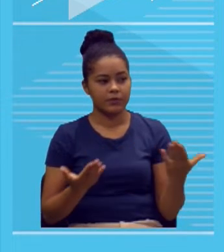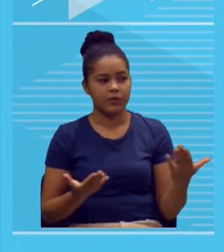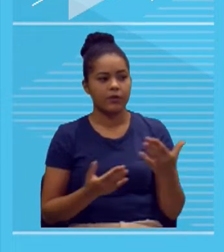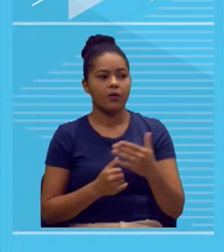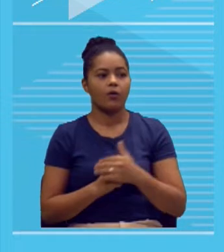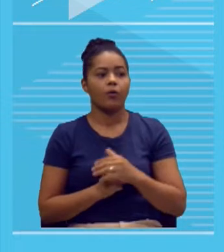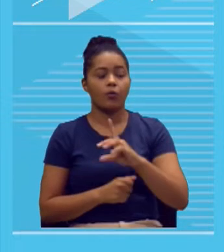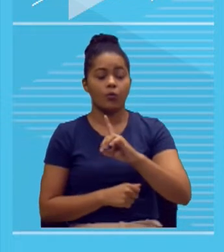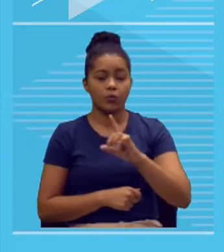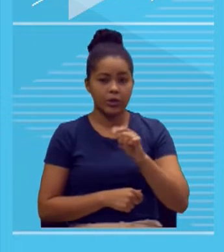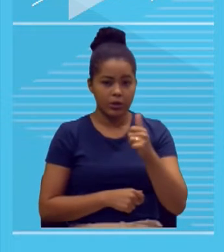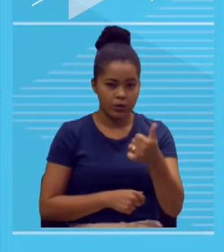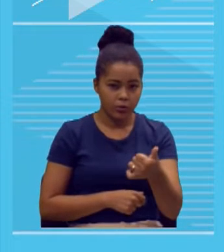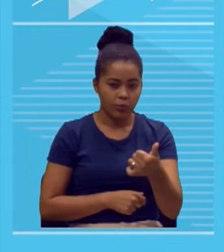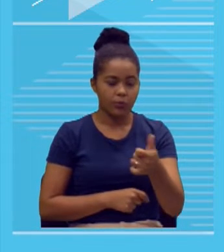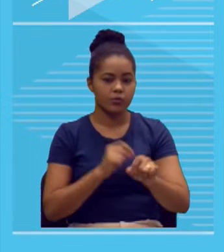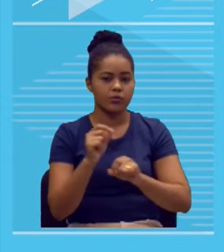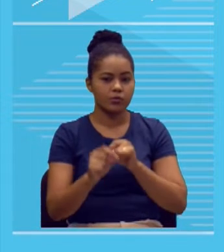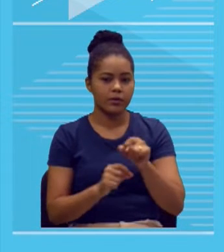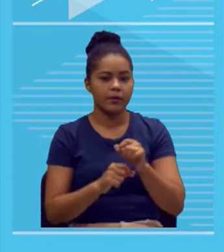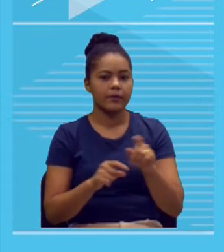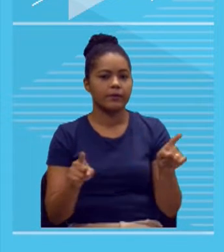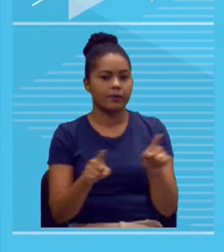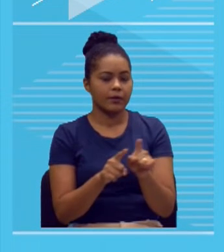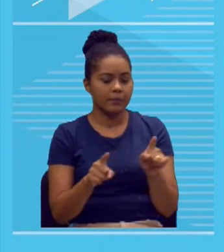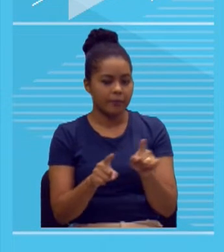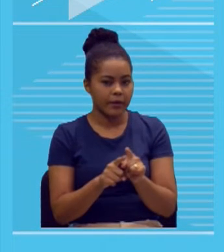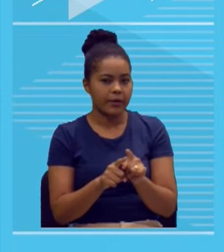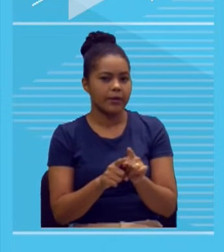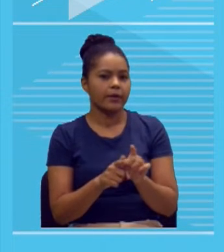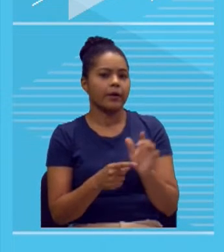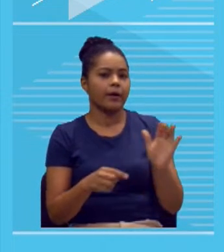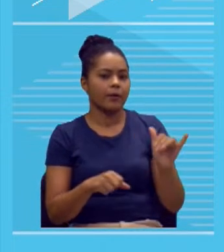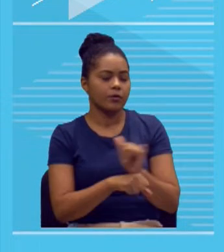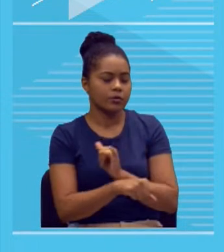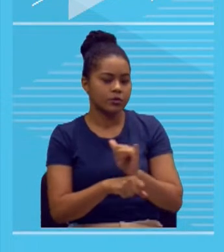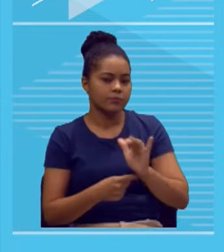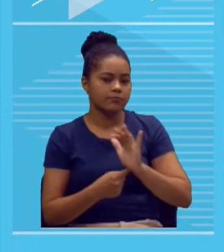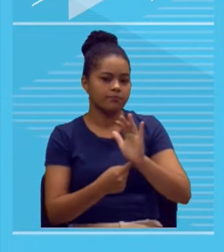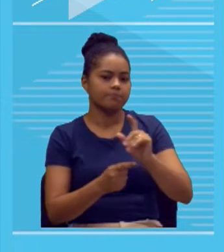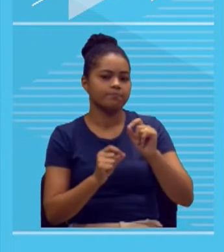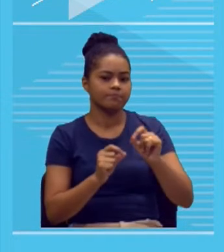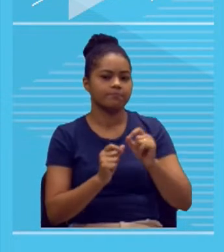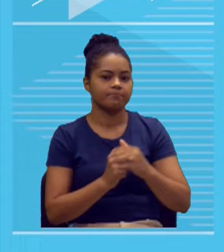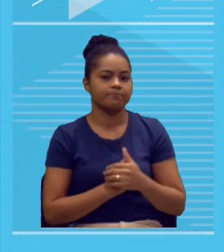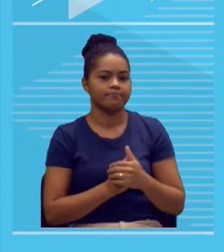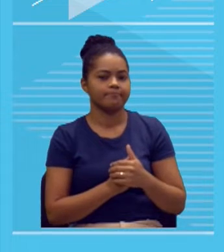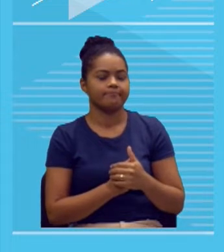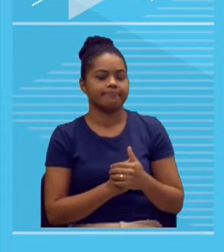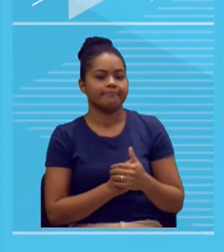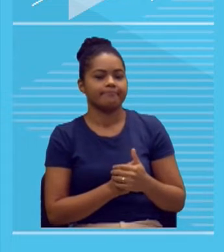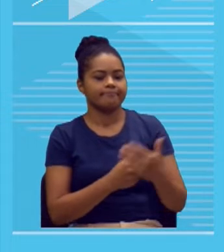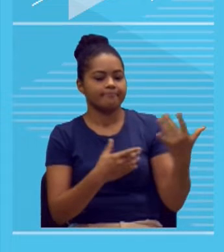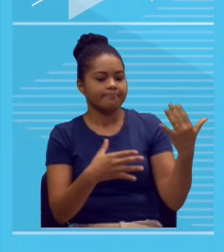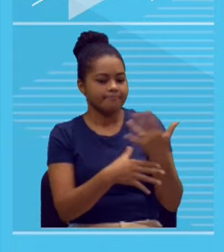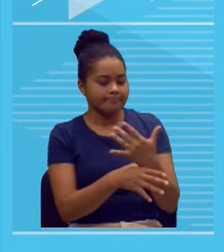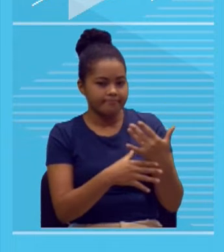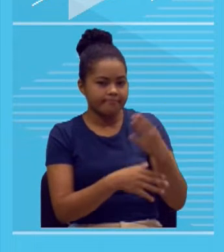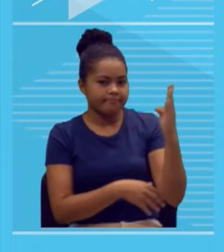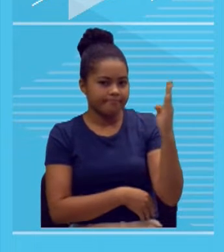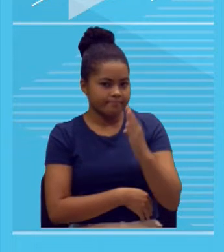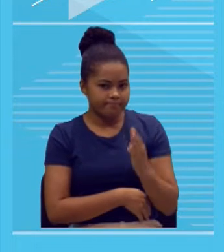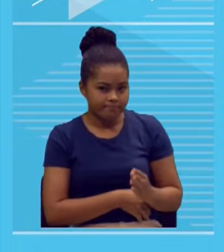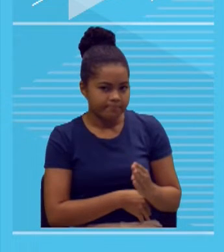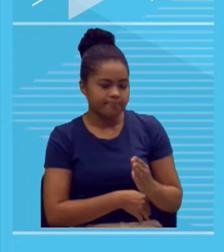sustentar, utilizando estatais argumentativas, para dizer que não há nas cidades brasileiras, pelo menos em sua maioria, salas de